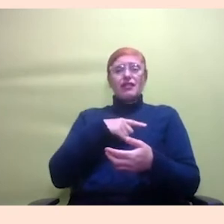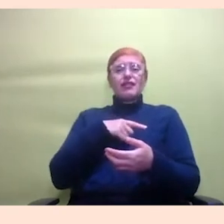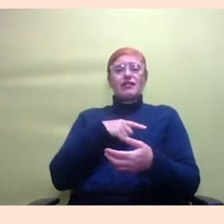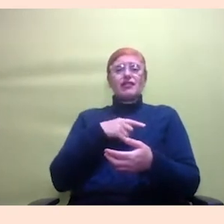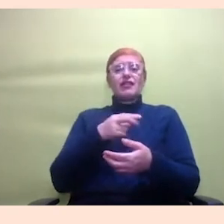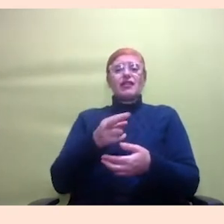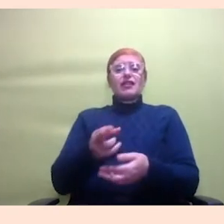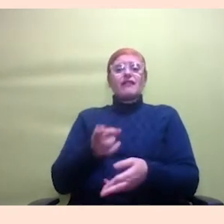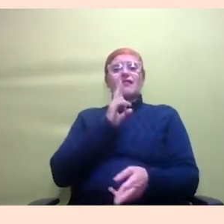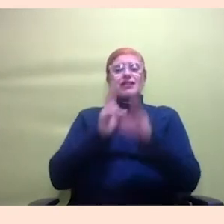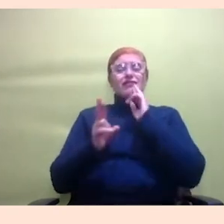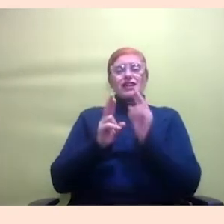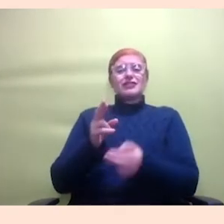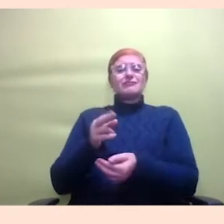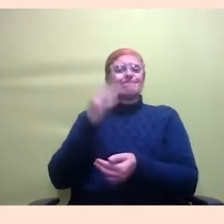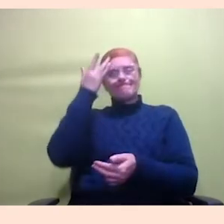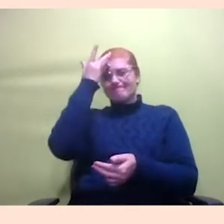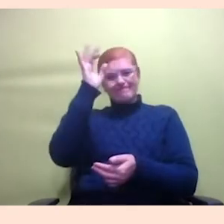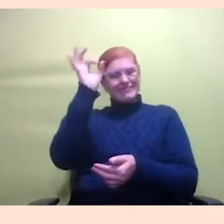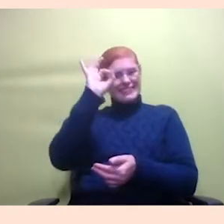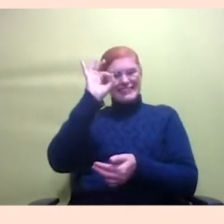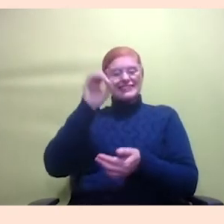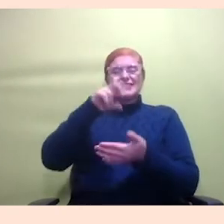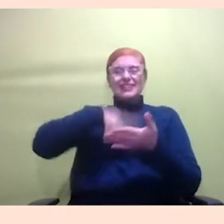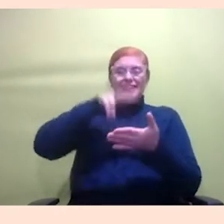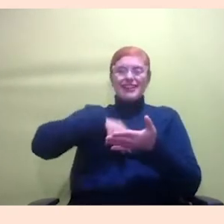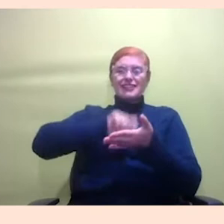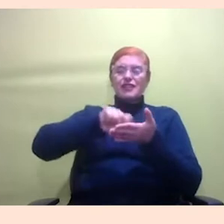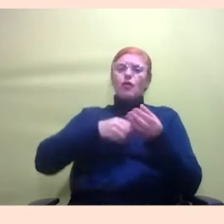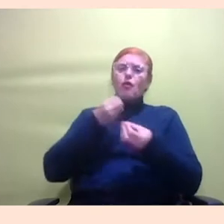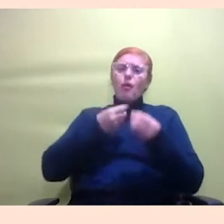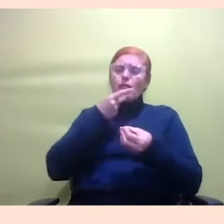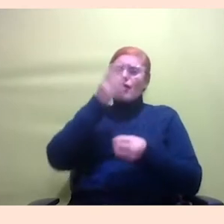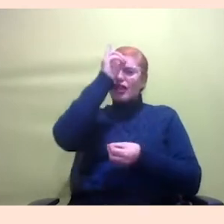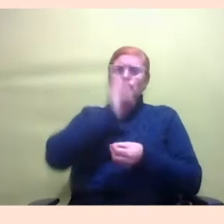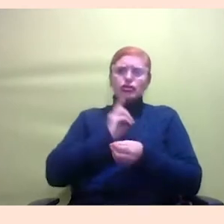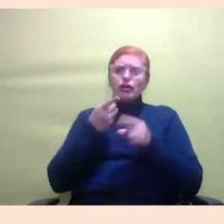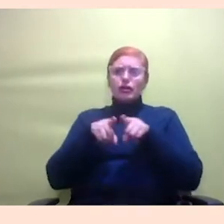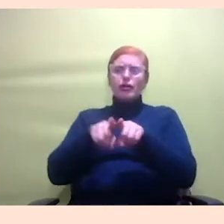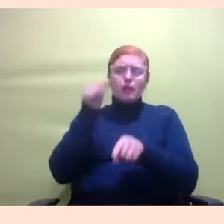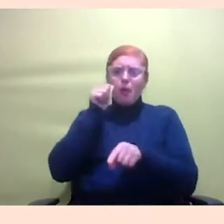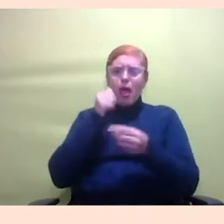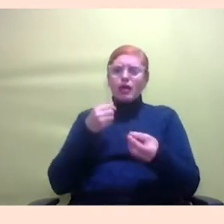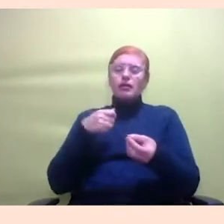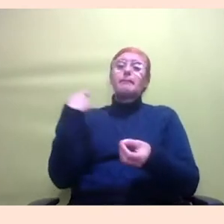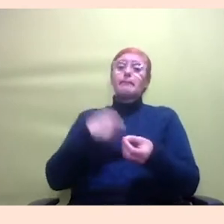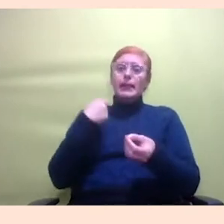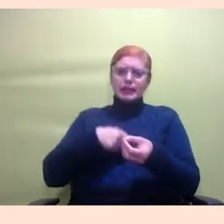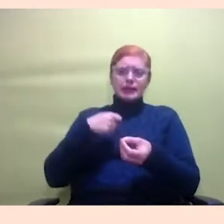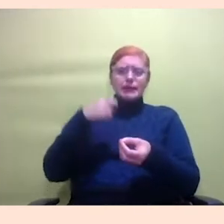analfabetas então como é que a gente dialoga sobre direitos para essas companheiras né então a gente precisa repensar essa lógica